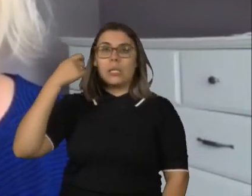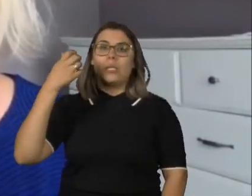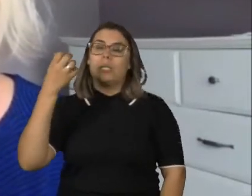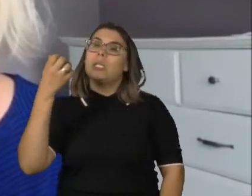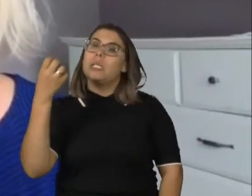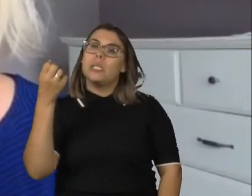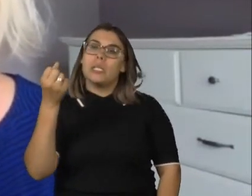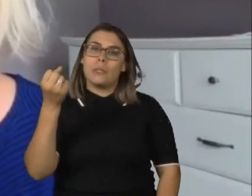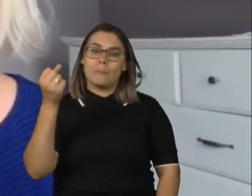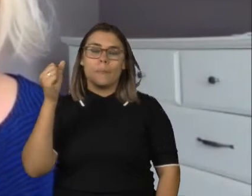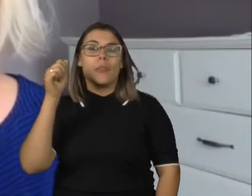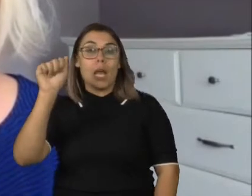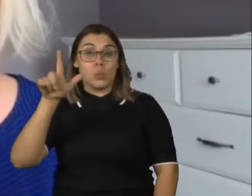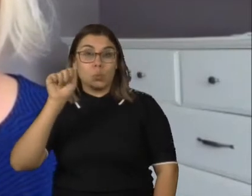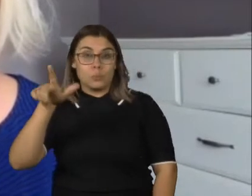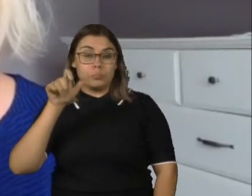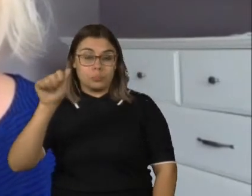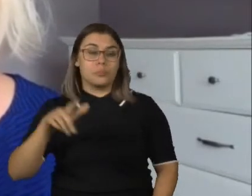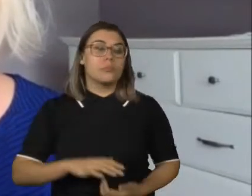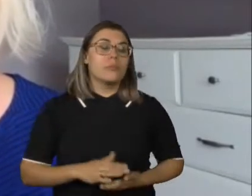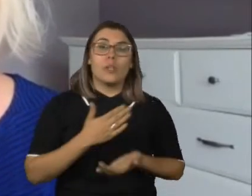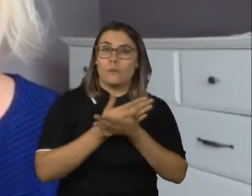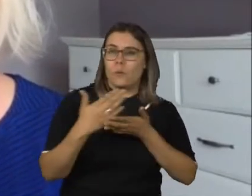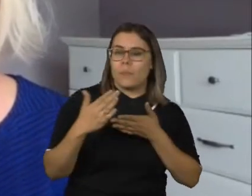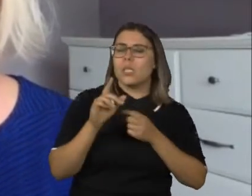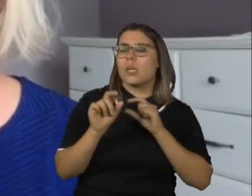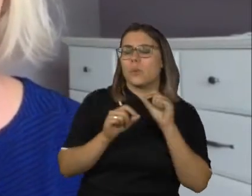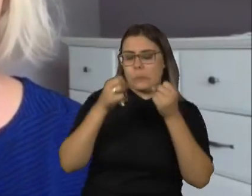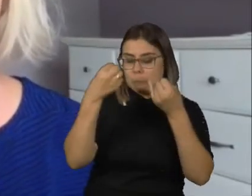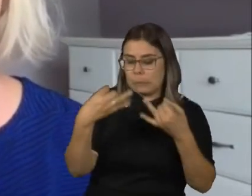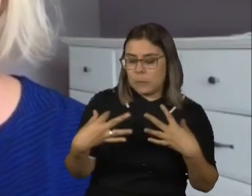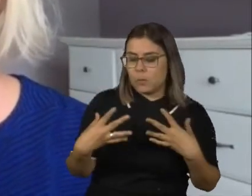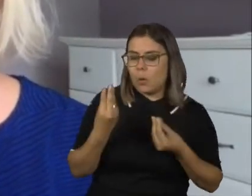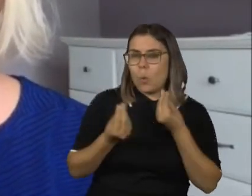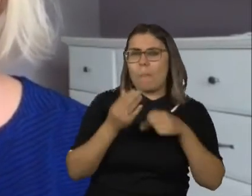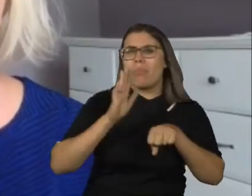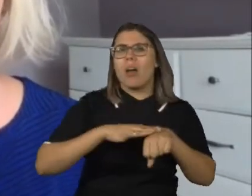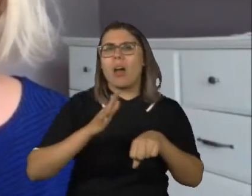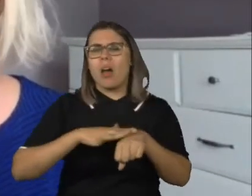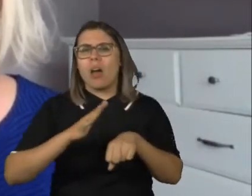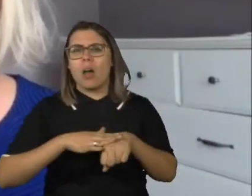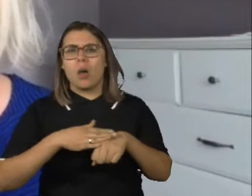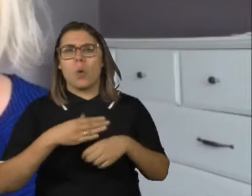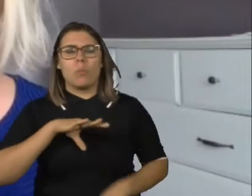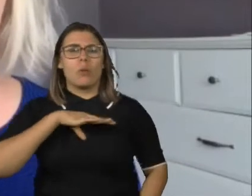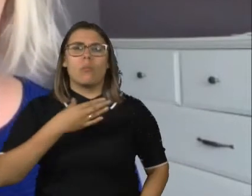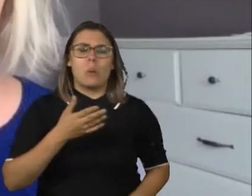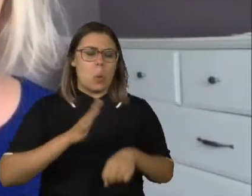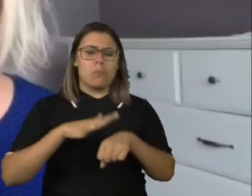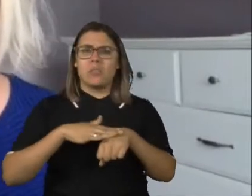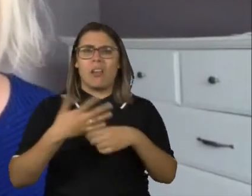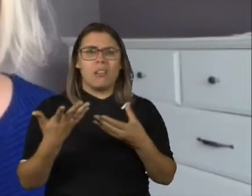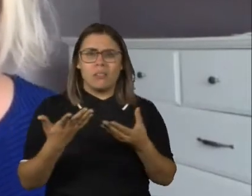Eu vou começar falando da questão mesmo da autonomia. A autonomia já diz, não é nada que